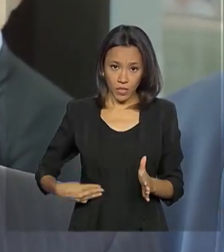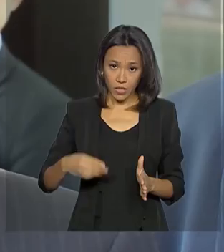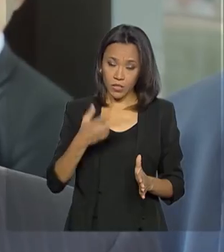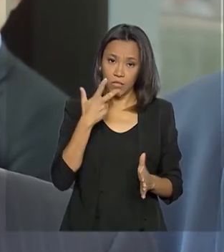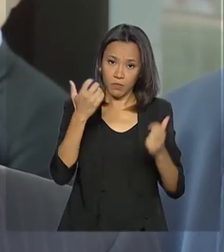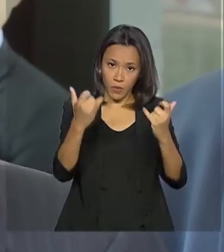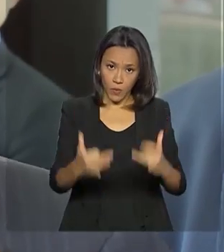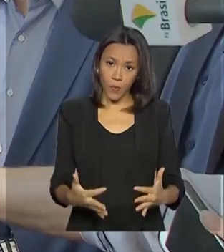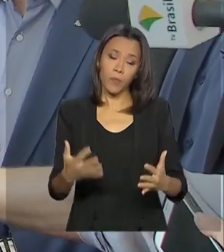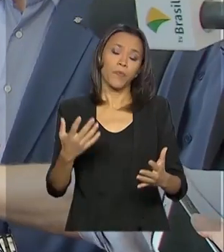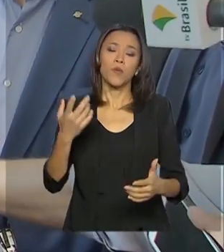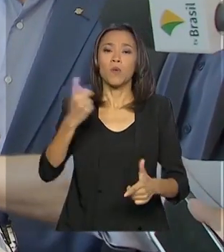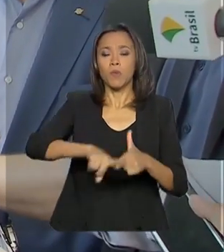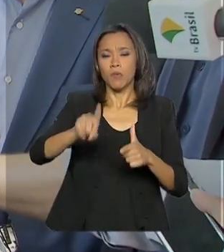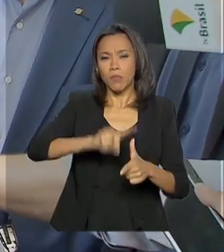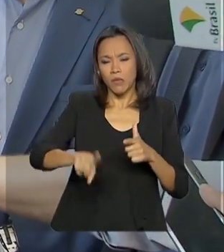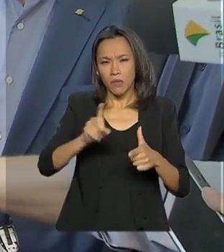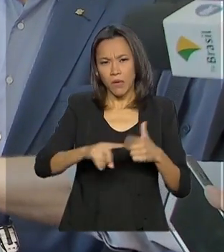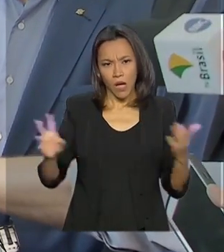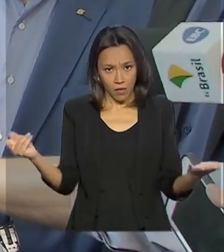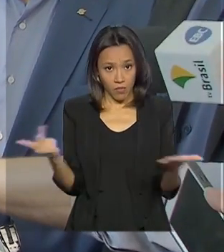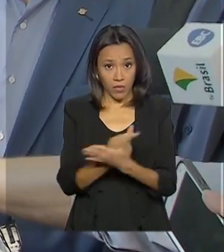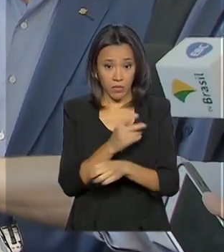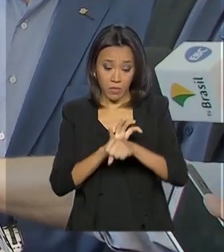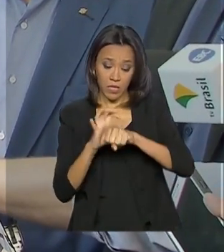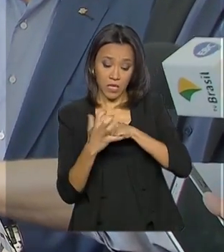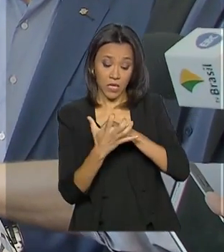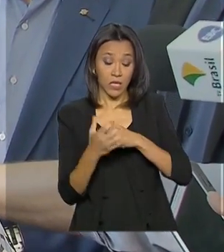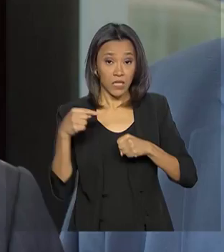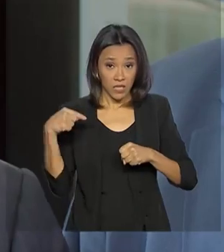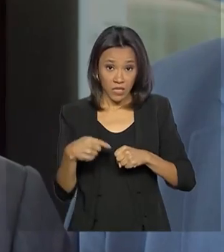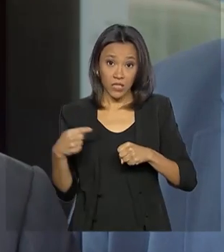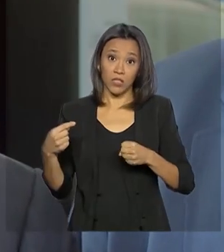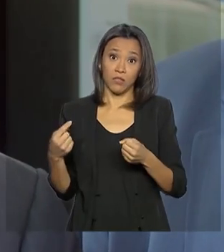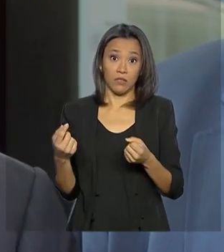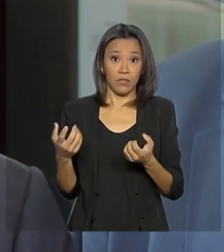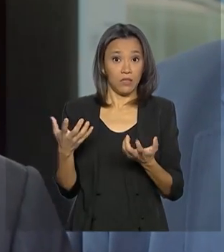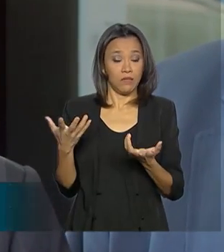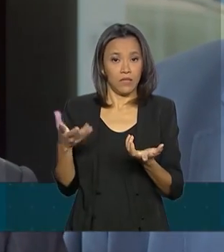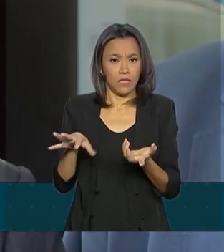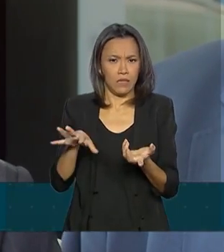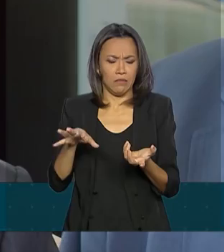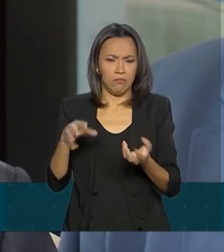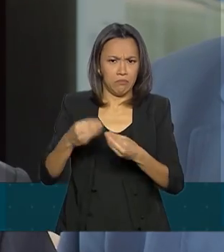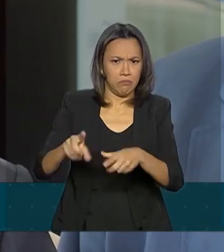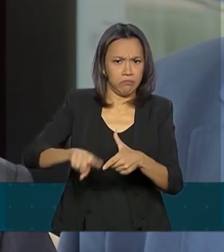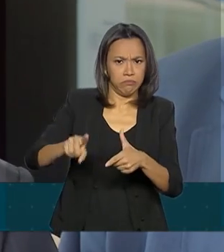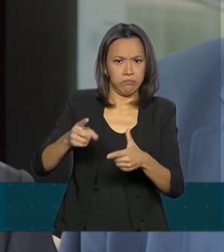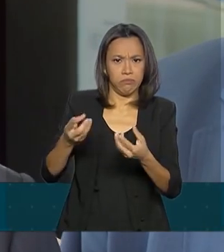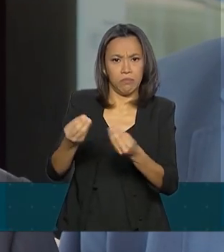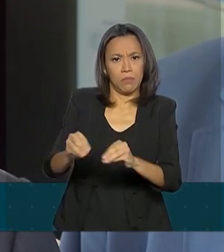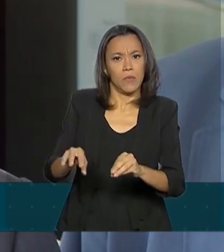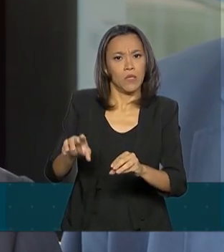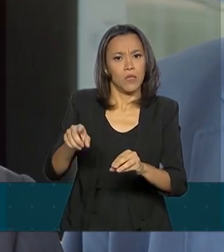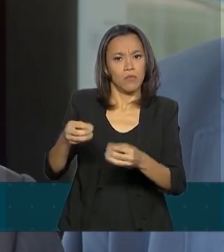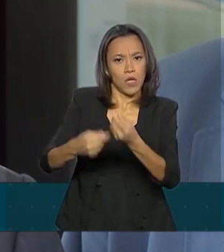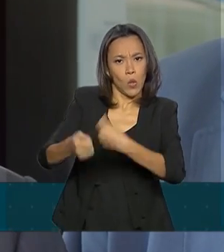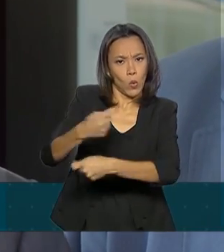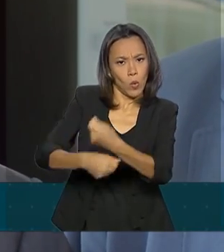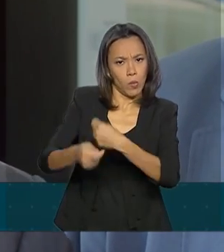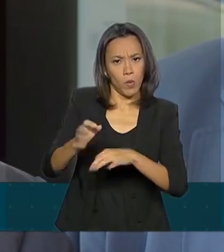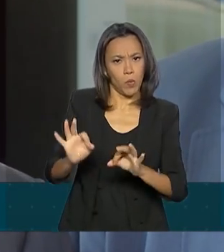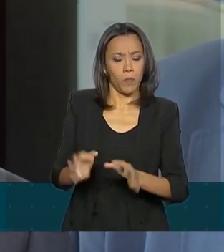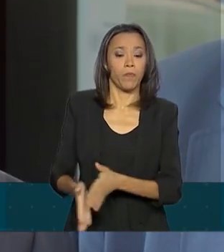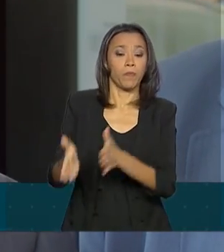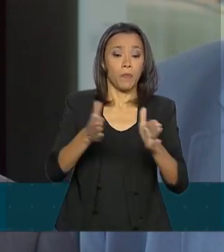pelo coronavírus não ameaça a economia brasileira. O Brasil tem uma economia e uma dinâmica próprias. O sistema